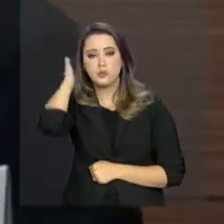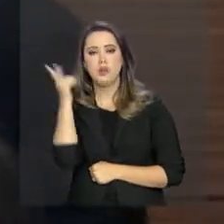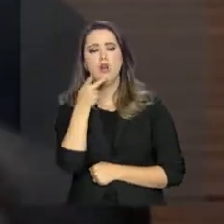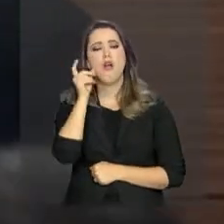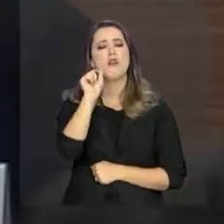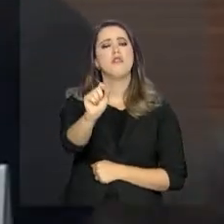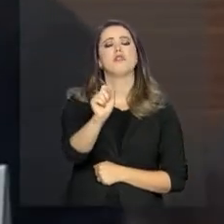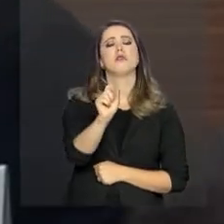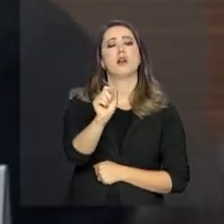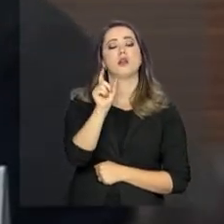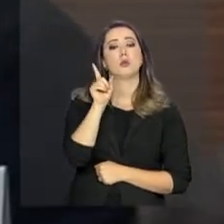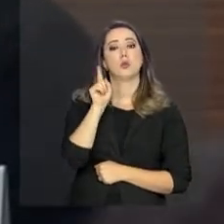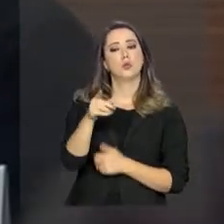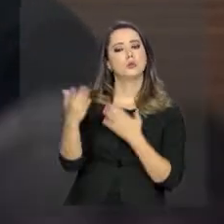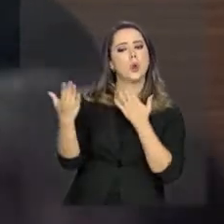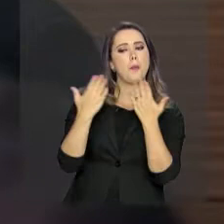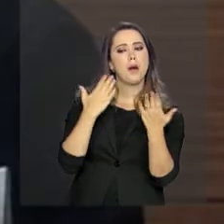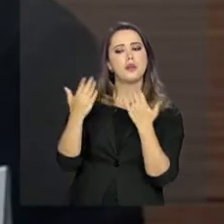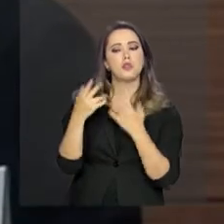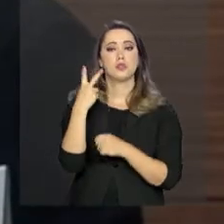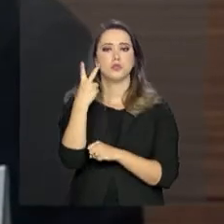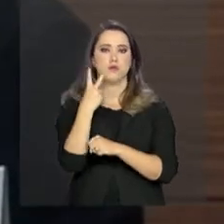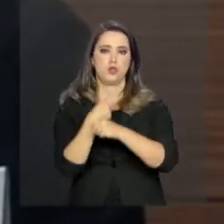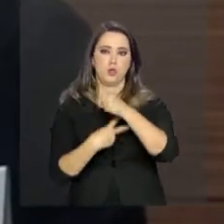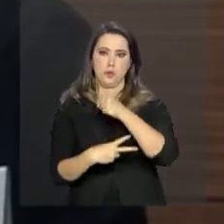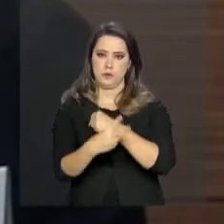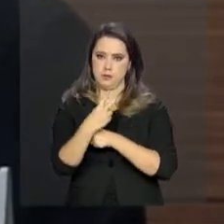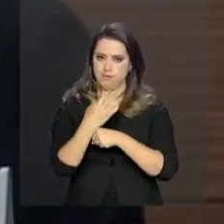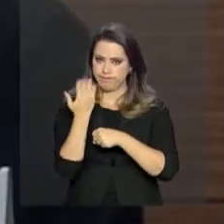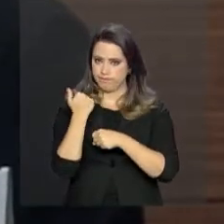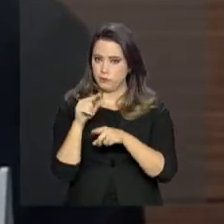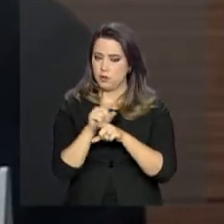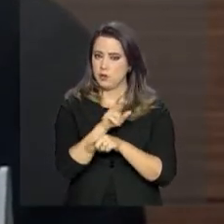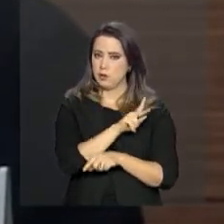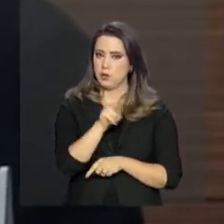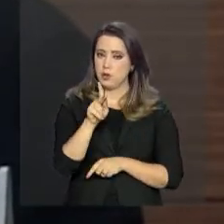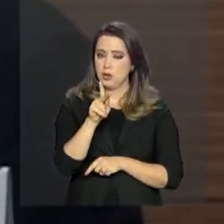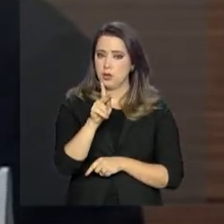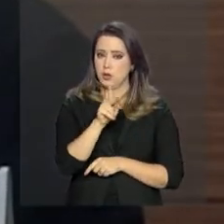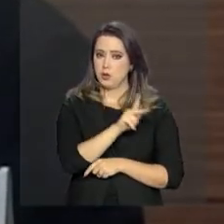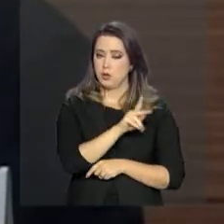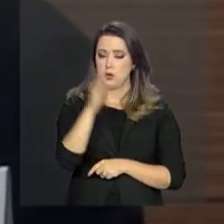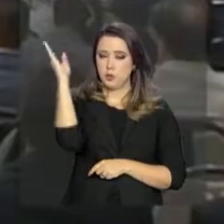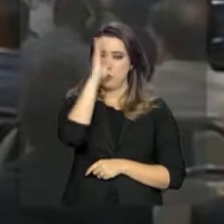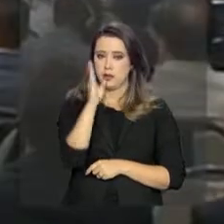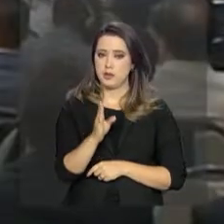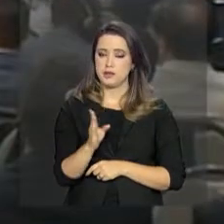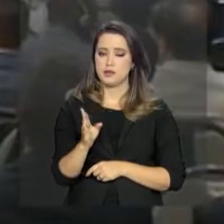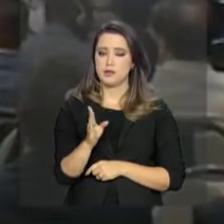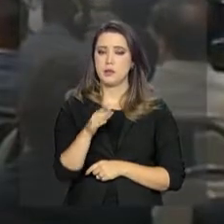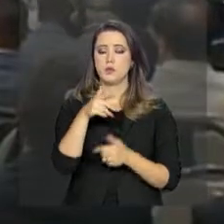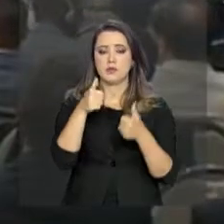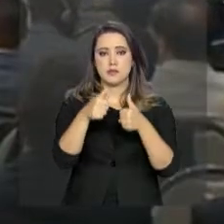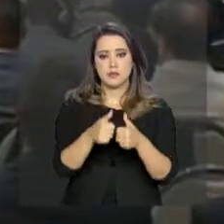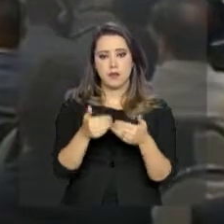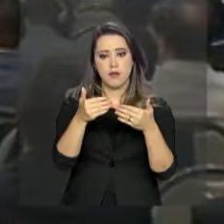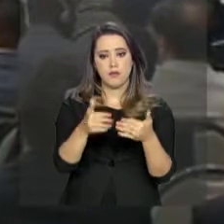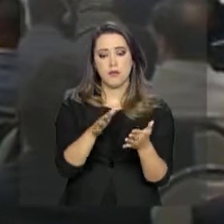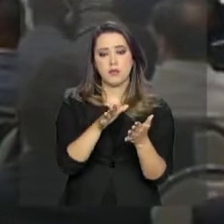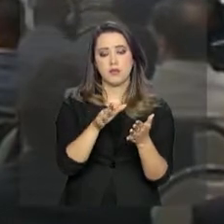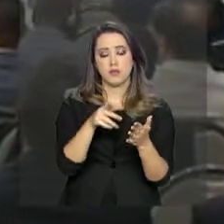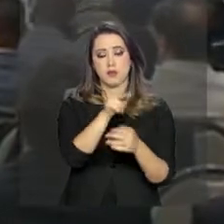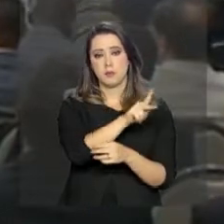fez um balanço dos últimos dois anos, período em que o Brasil esteve à frente do grupo. Em seguida, transferiu a